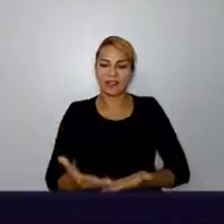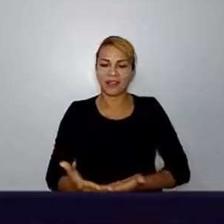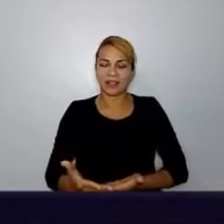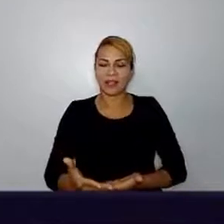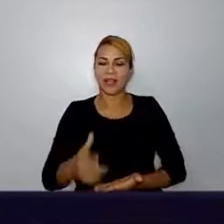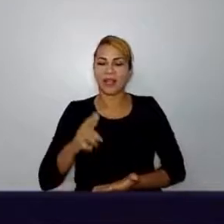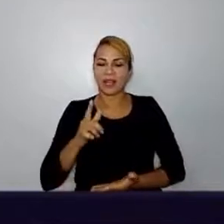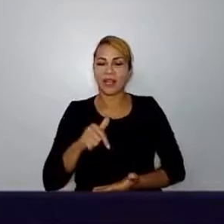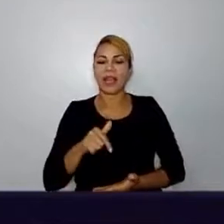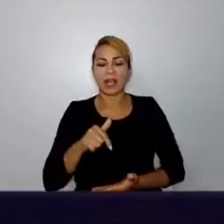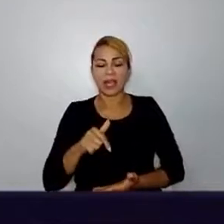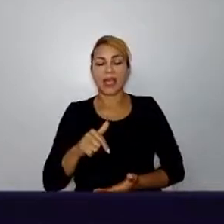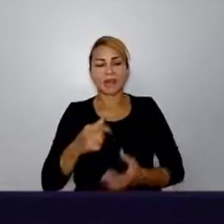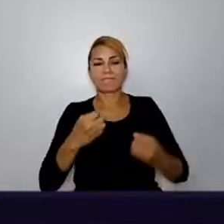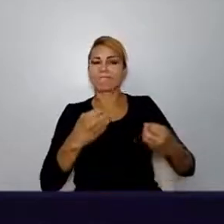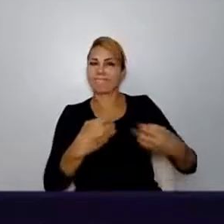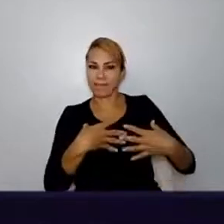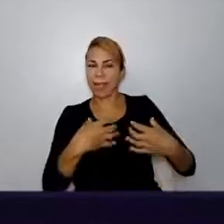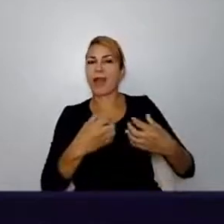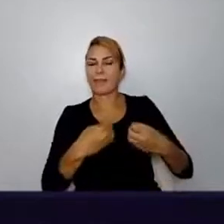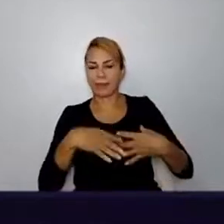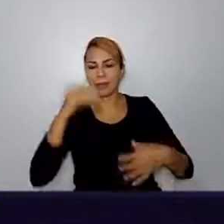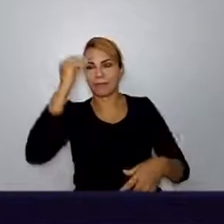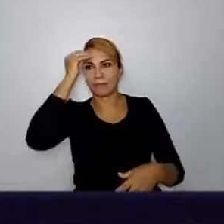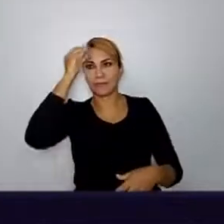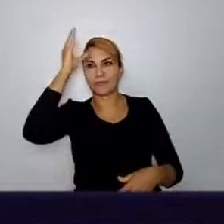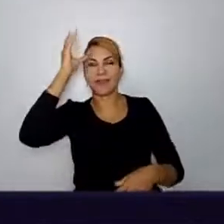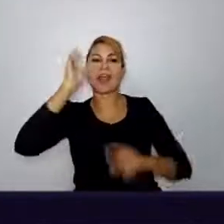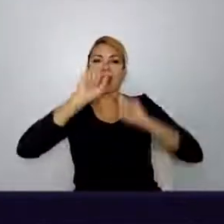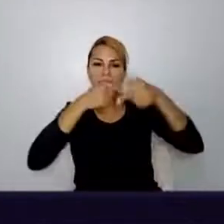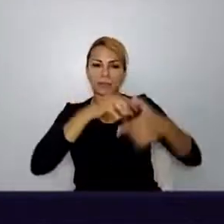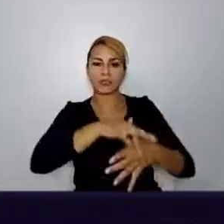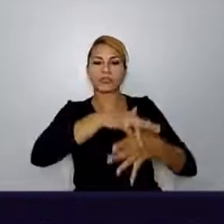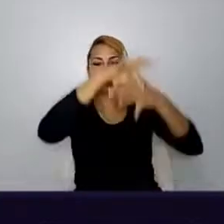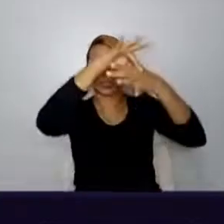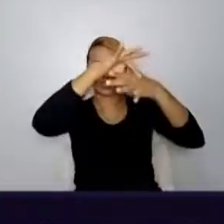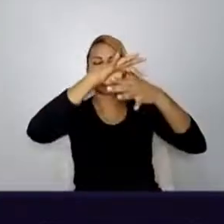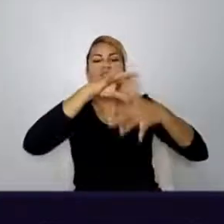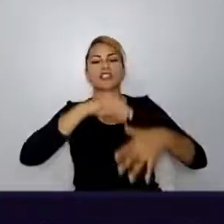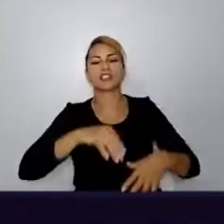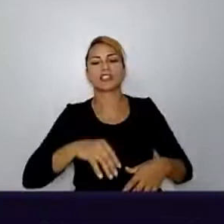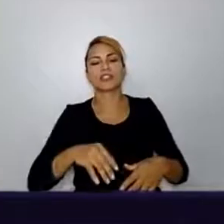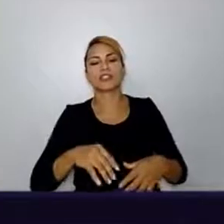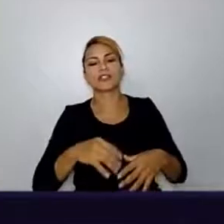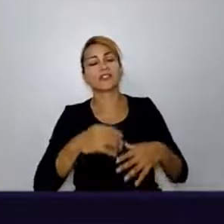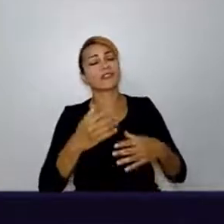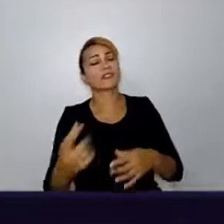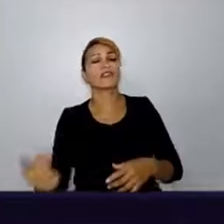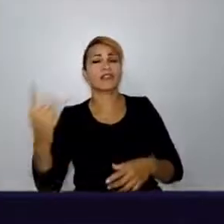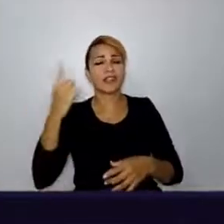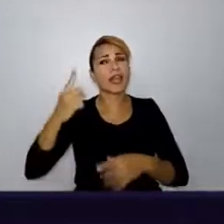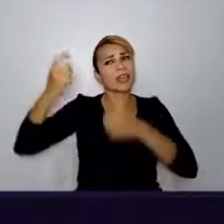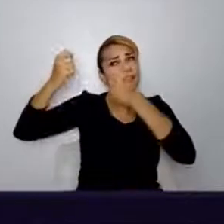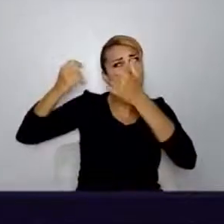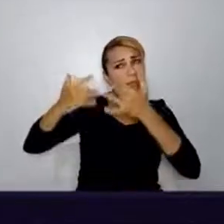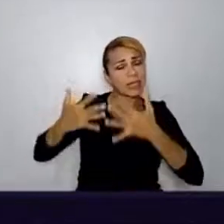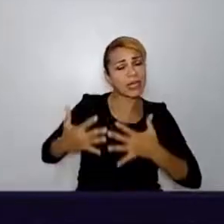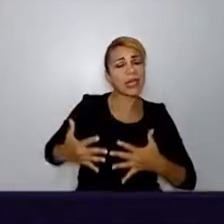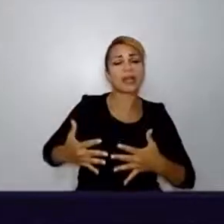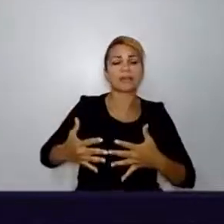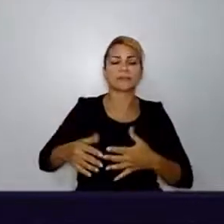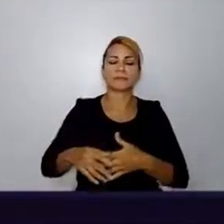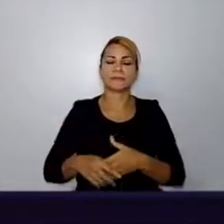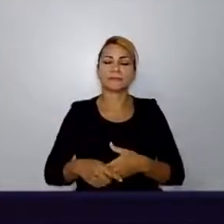foi uma grande lição, porque depois que, né, os líderes dos times vieram, e a gente conversou, e tal, aí as pessoas me explicaram, e tudo mais.